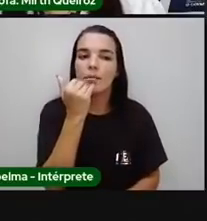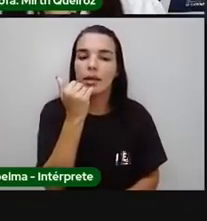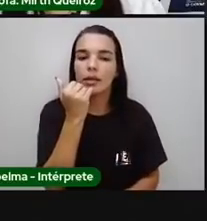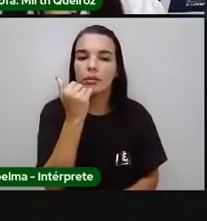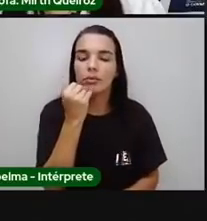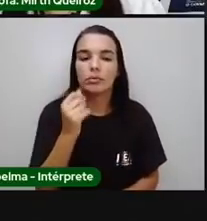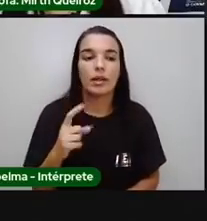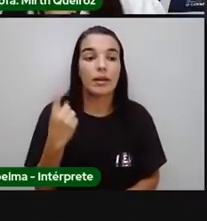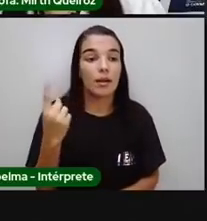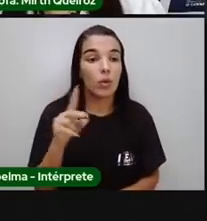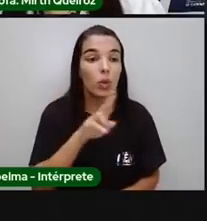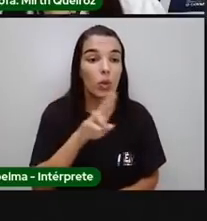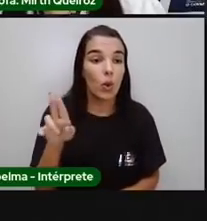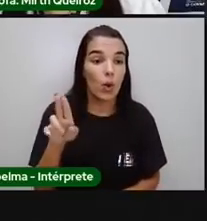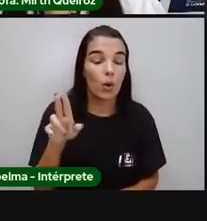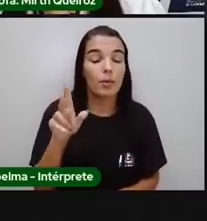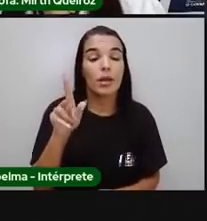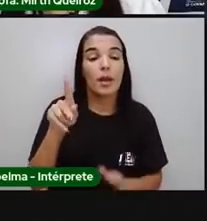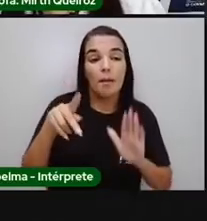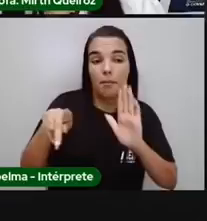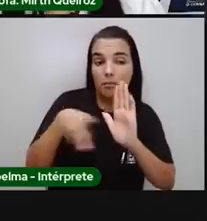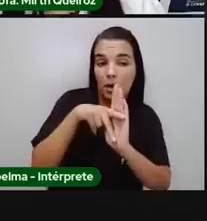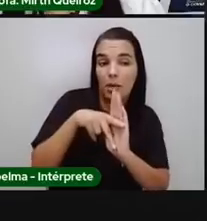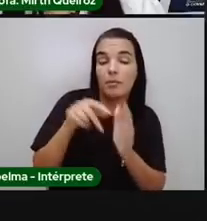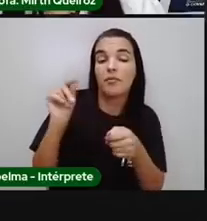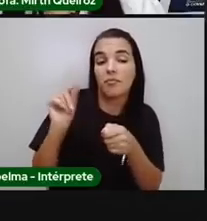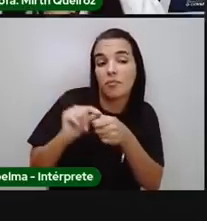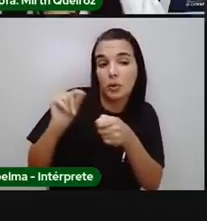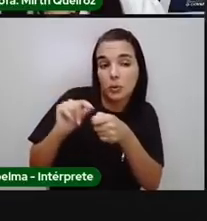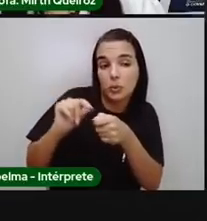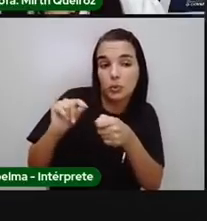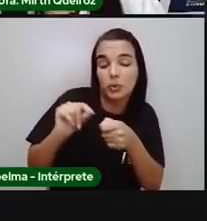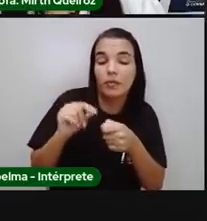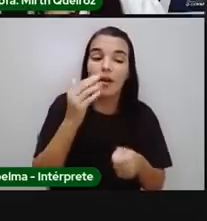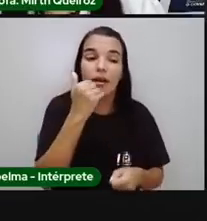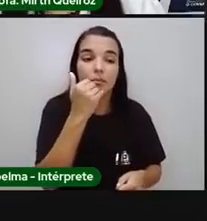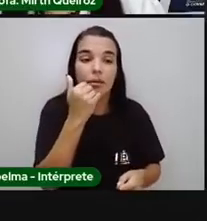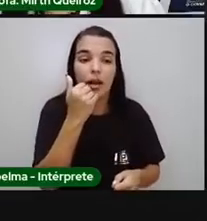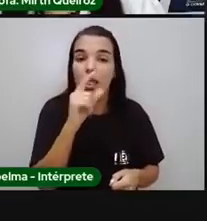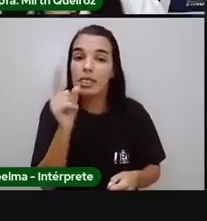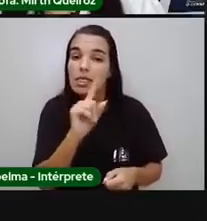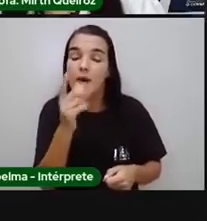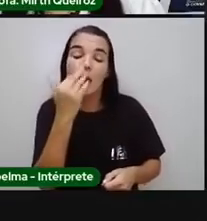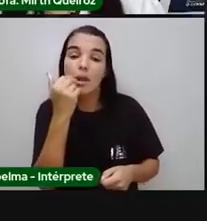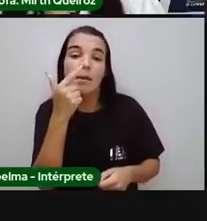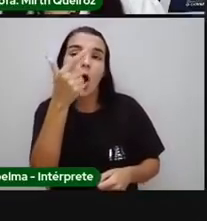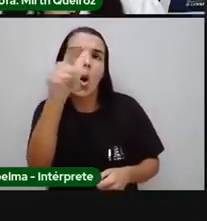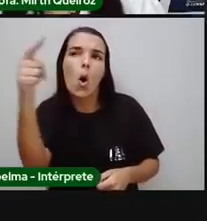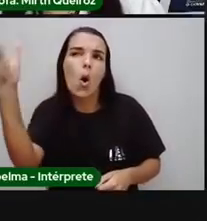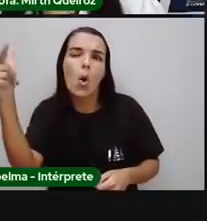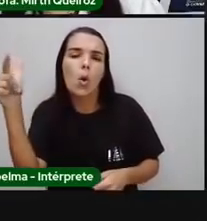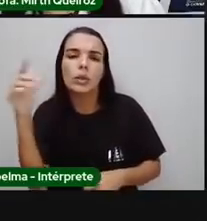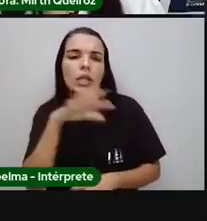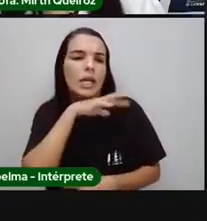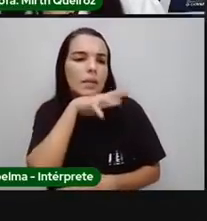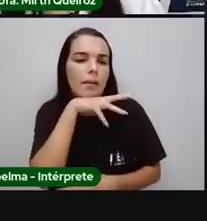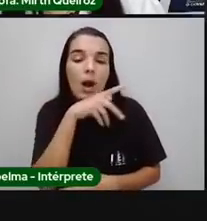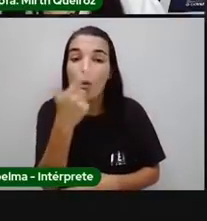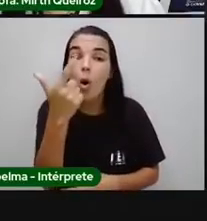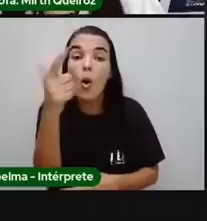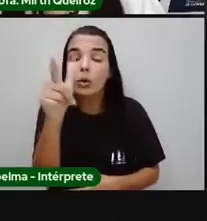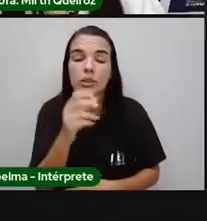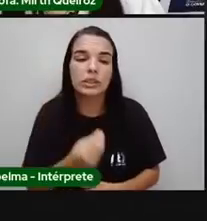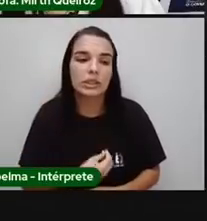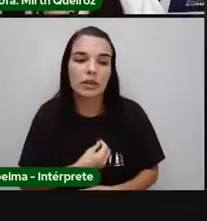produtoras. Então, nós temos como produtor aqui a planta. Ela não se alimenta de outro animal ou de outro serviço.